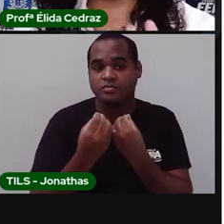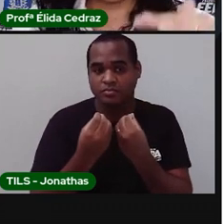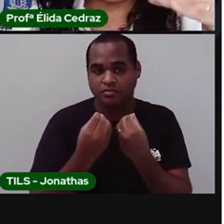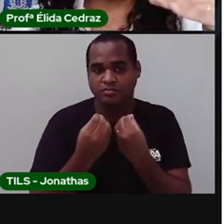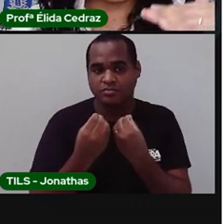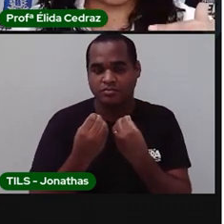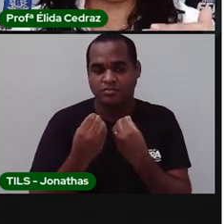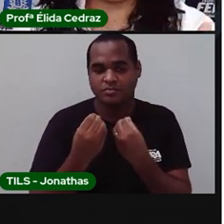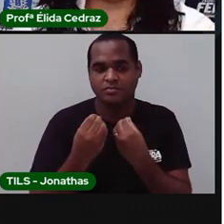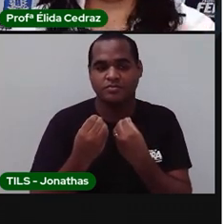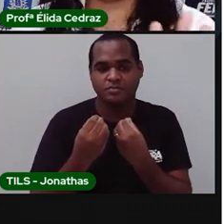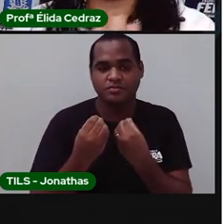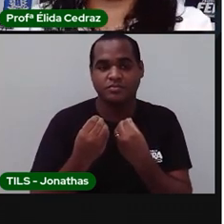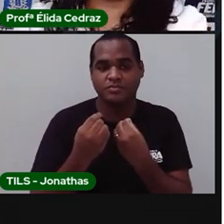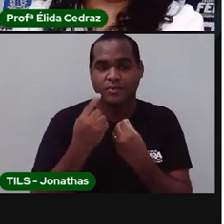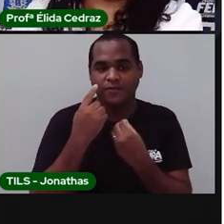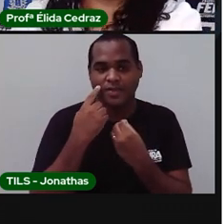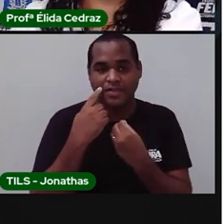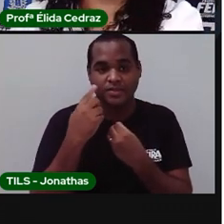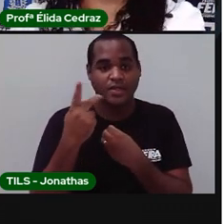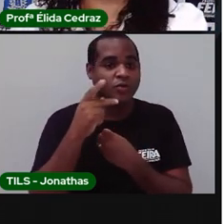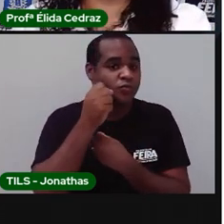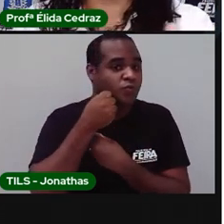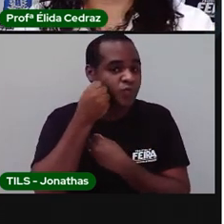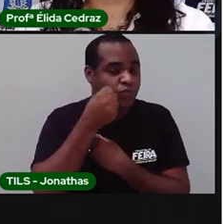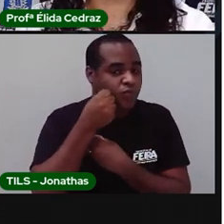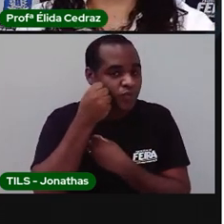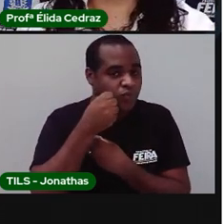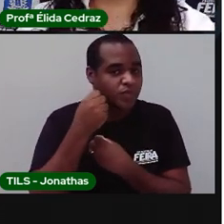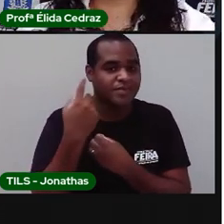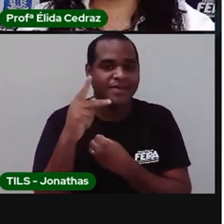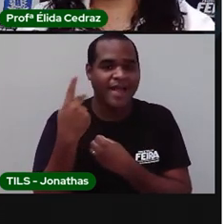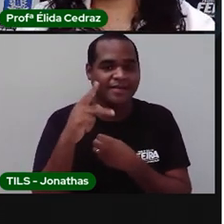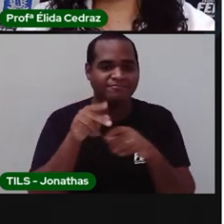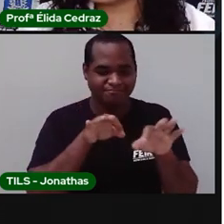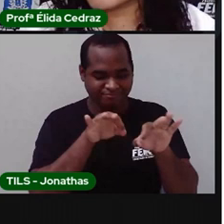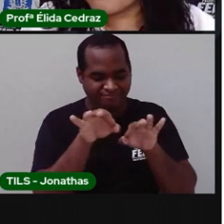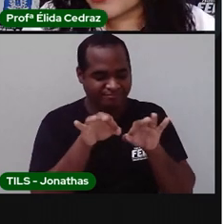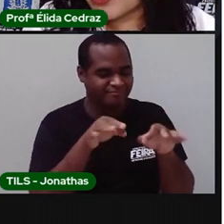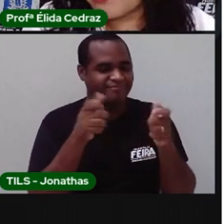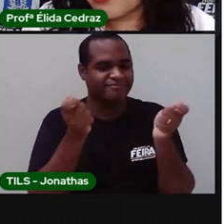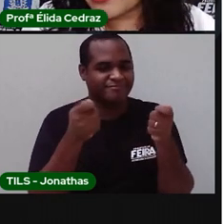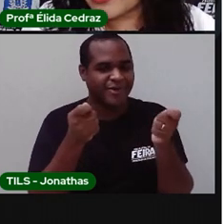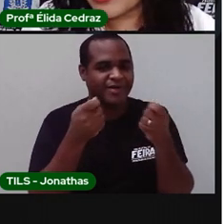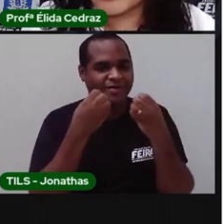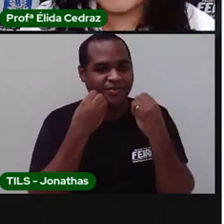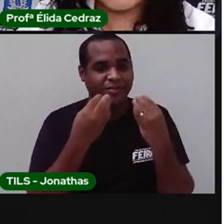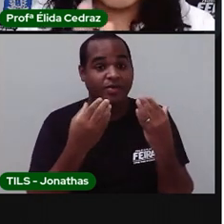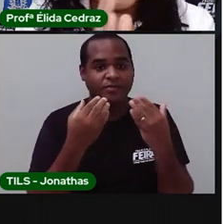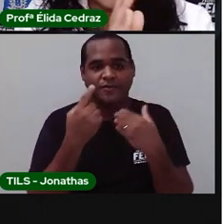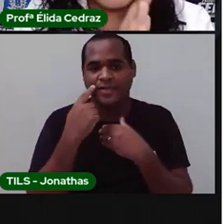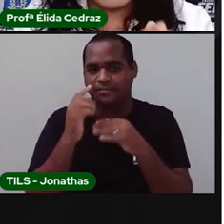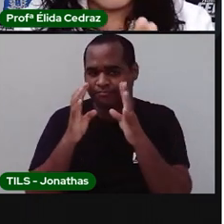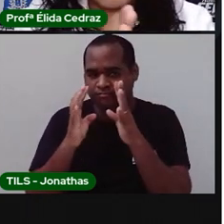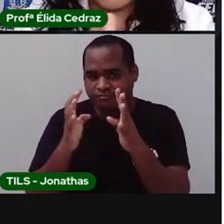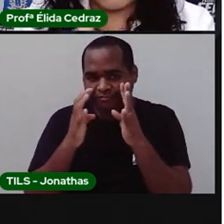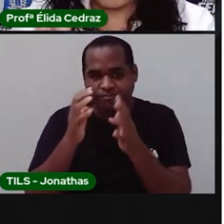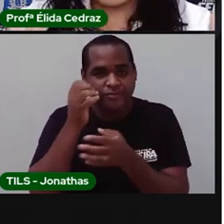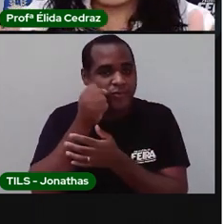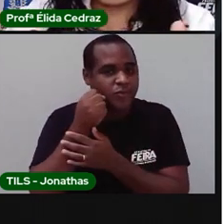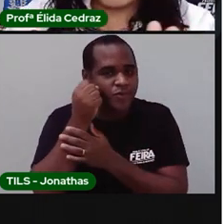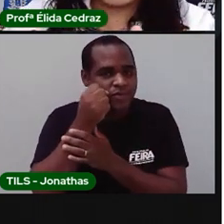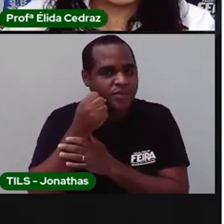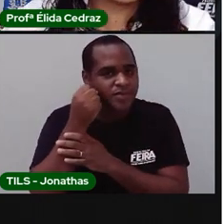sucos, aqueles sucos já prontos de caixinha, eles ficam assim arrumadinhos. E se você prestar bastante atenção, tem lá